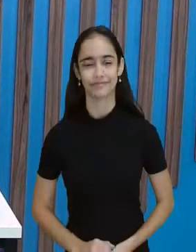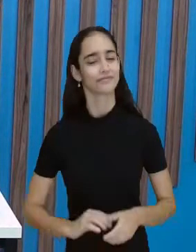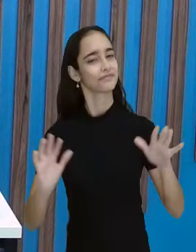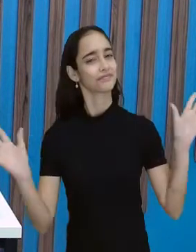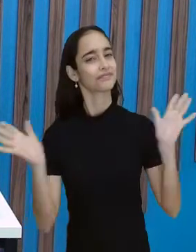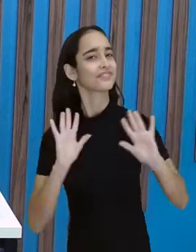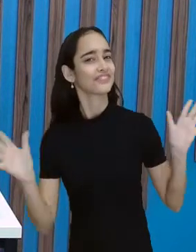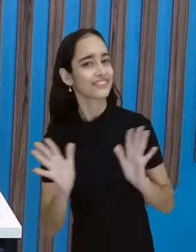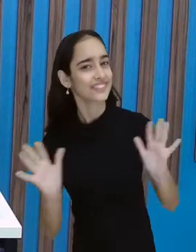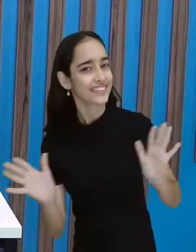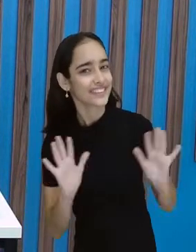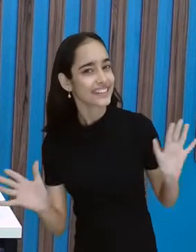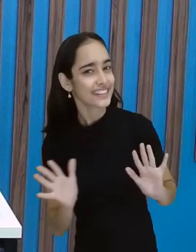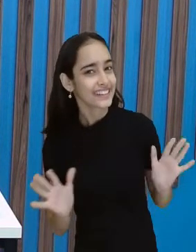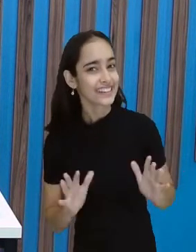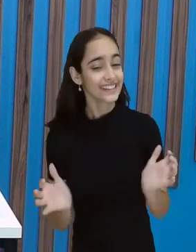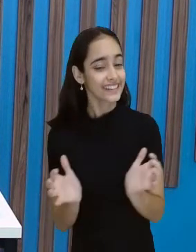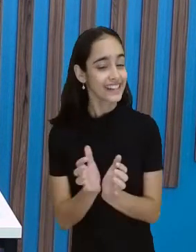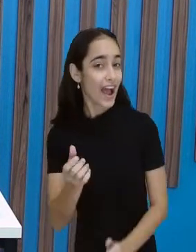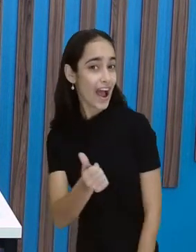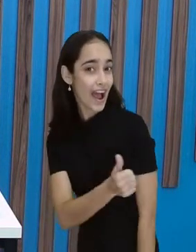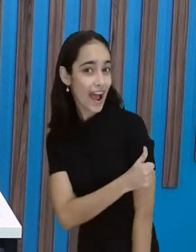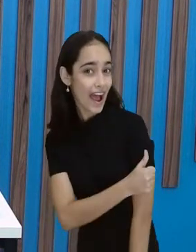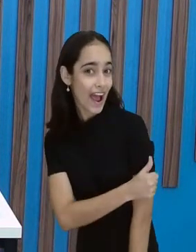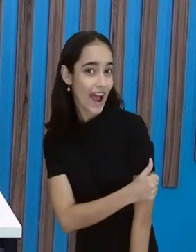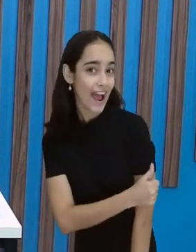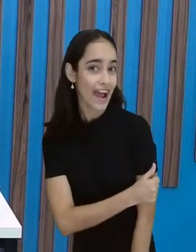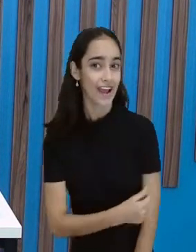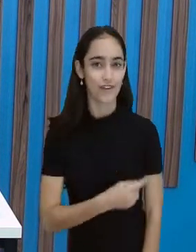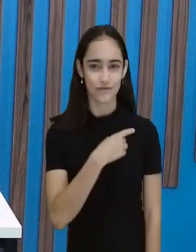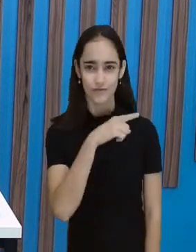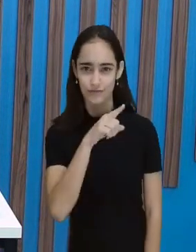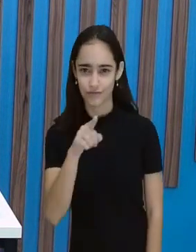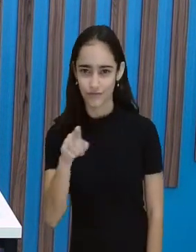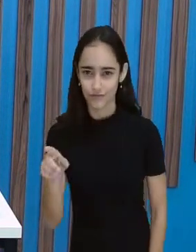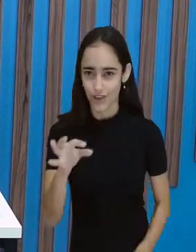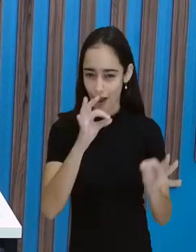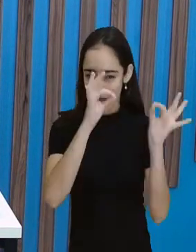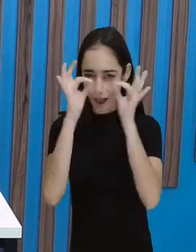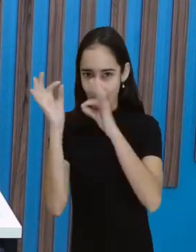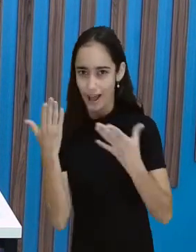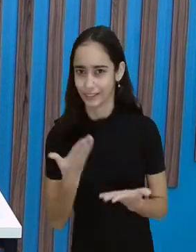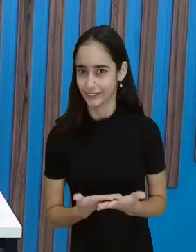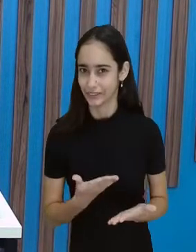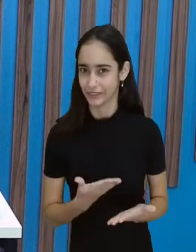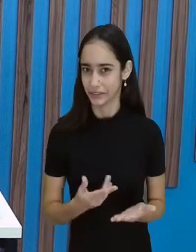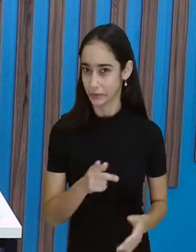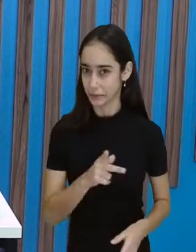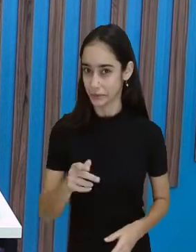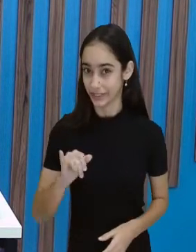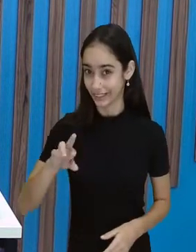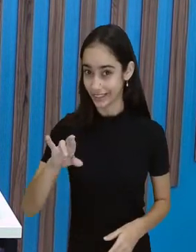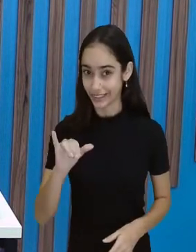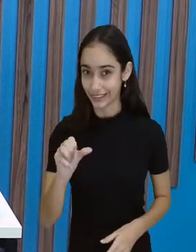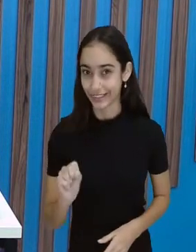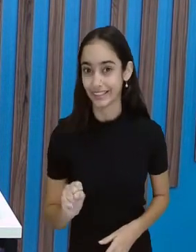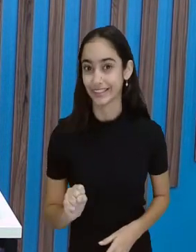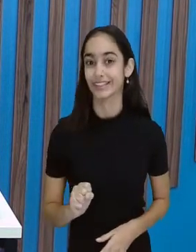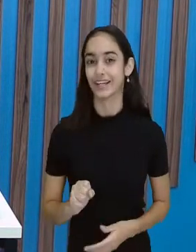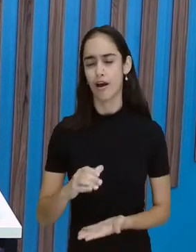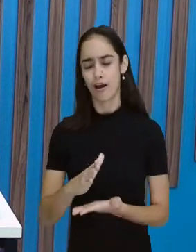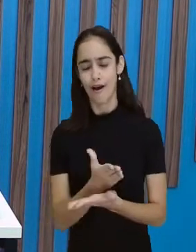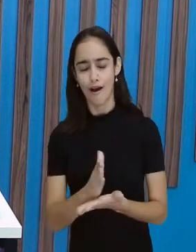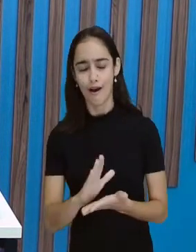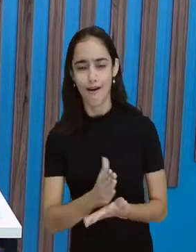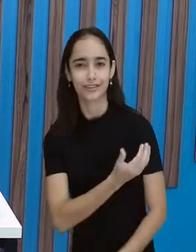Olá, turminha do primeiro ano! E aí, assistiram a aula agora com a professora Iris, não é? Com alguns